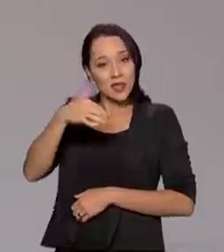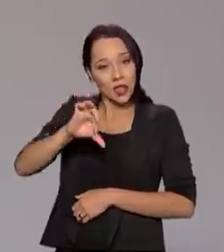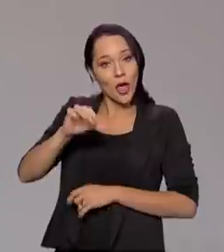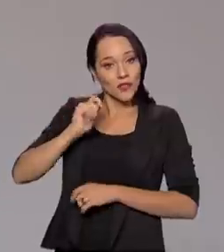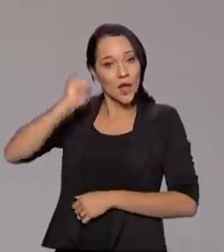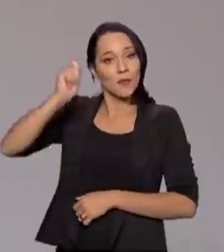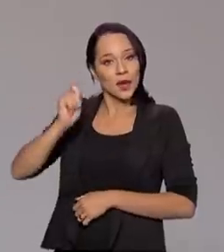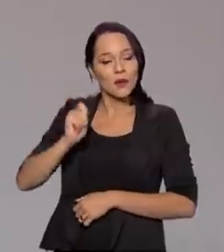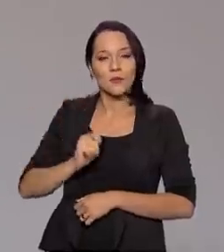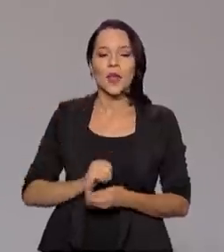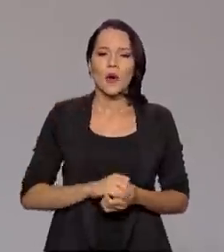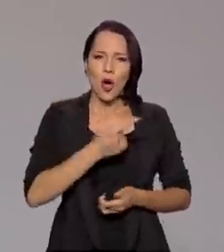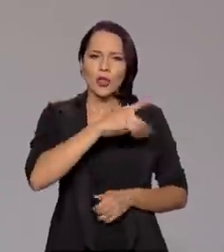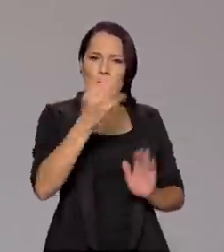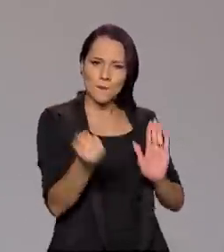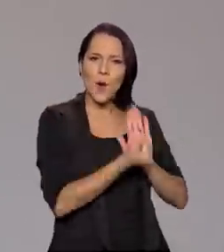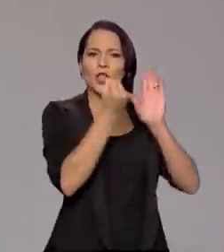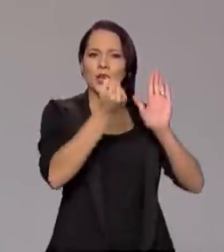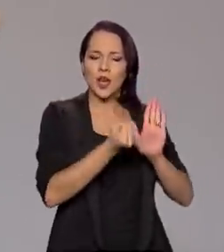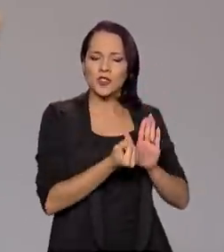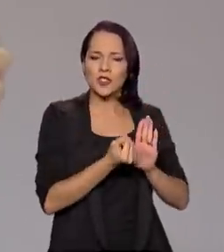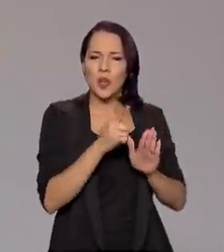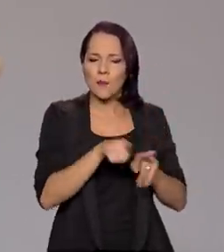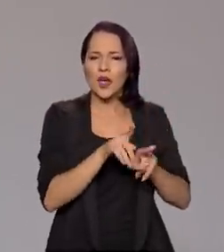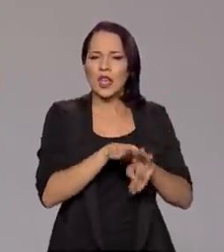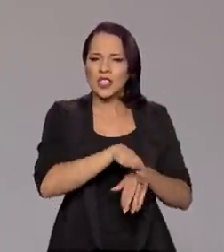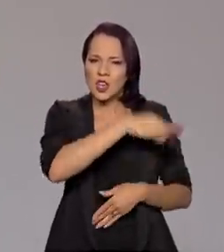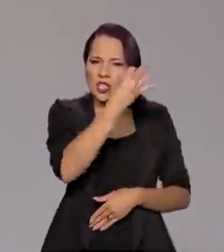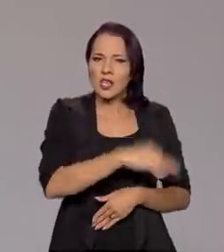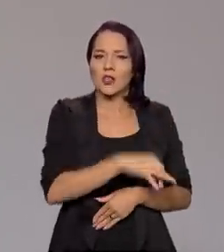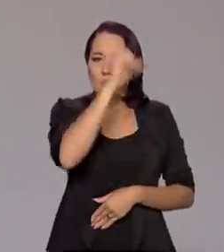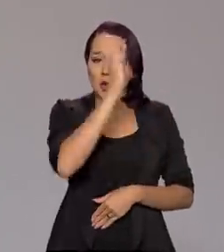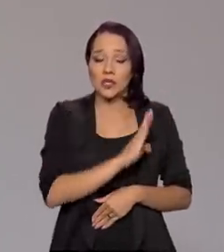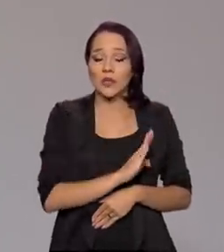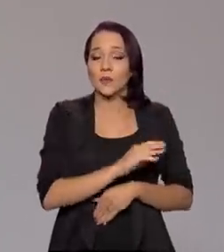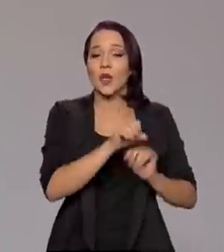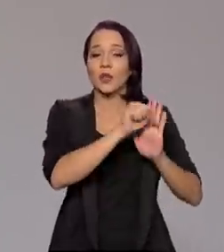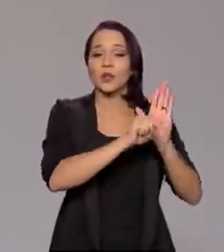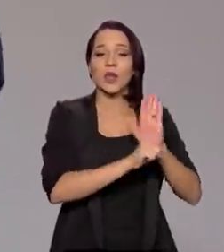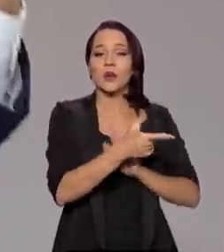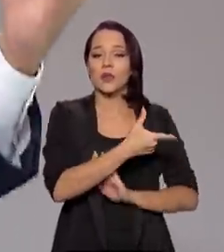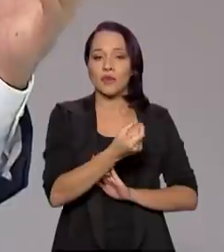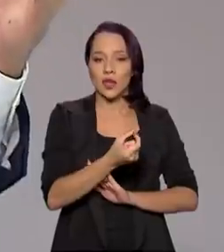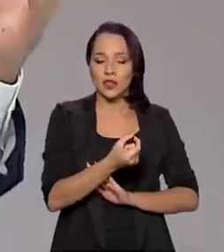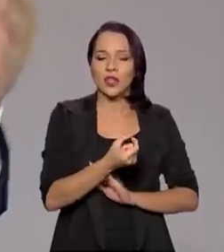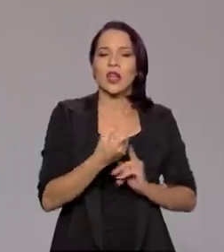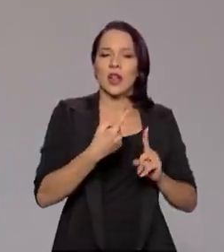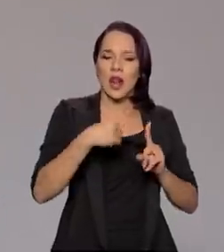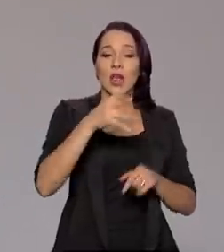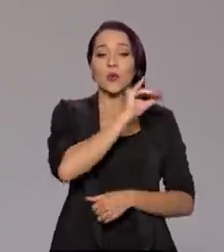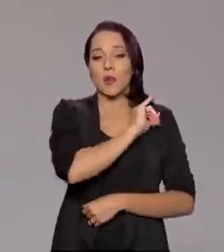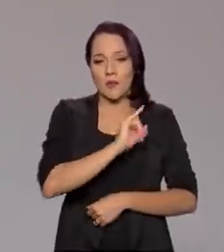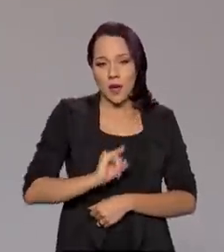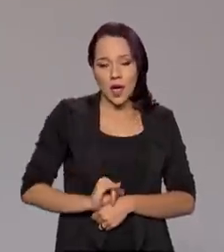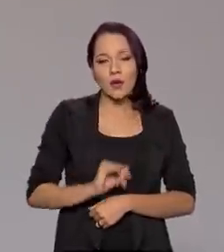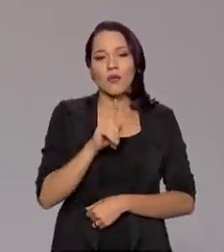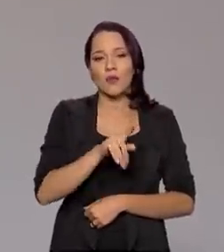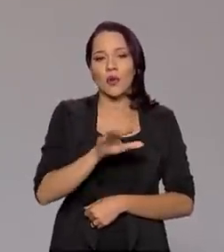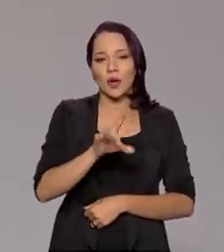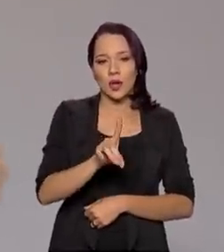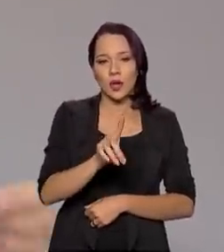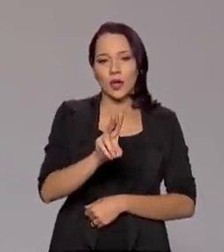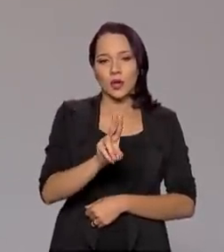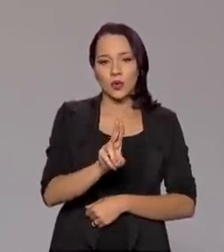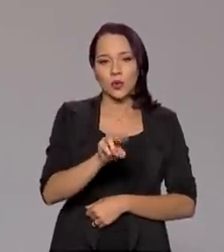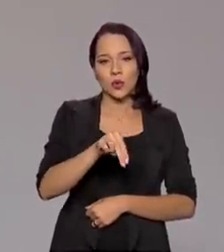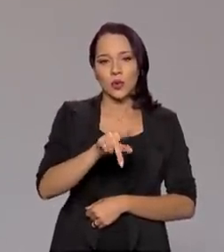Uma figura marcante também nessa consolidação do Brasil no século XX, ainda no Império, foi Duque